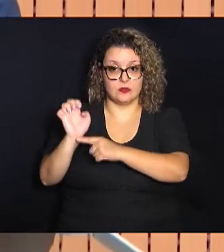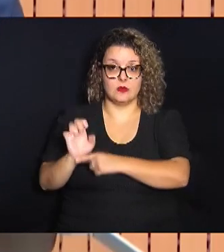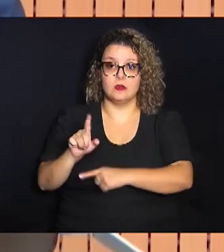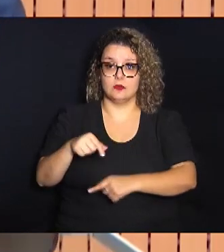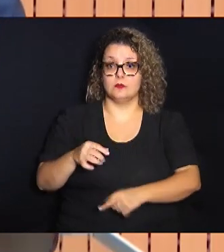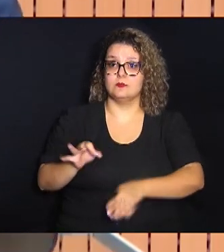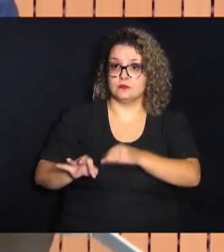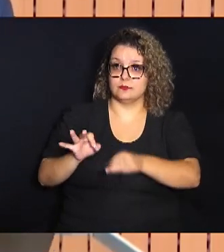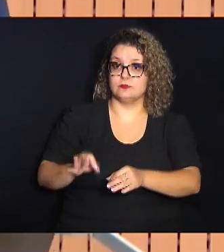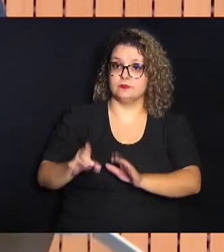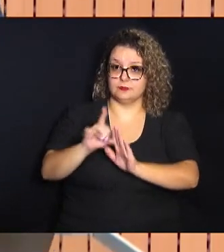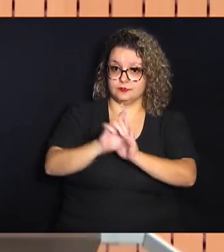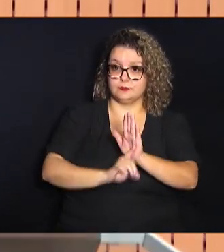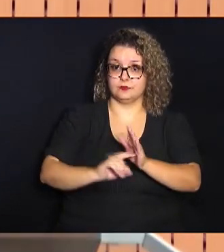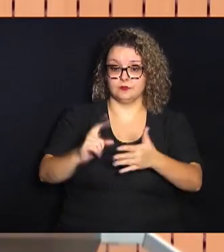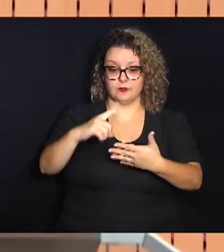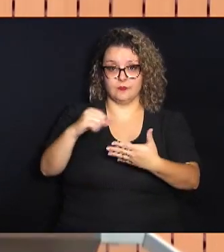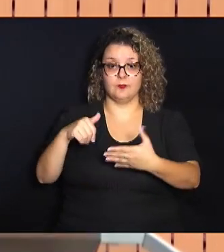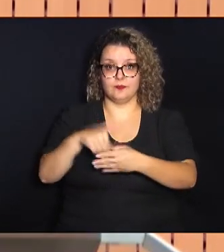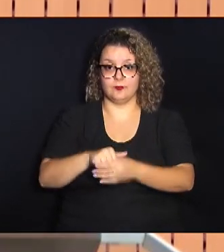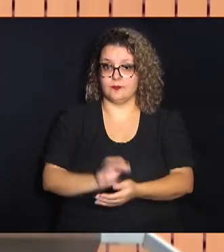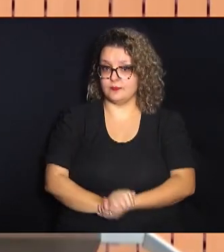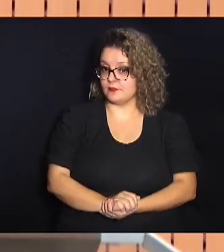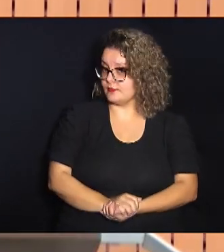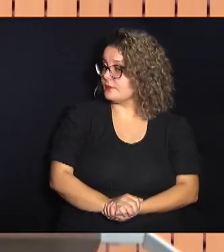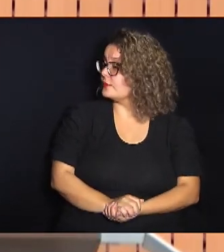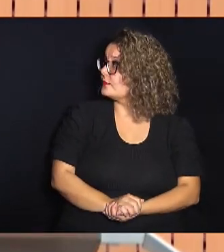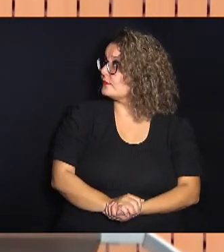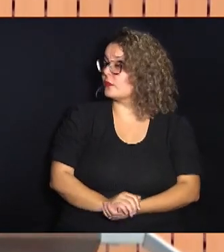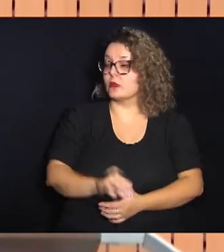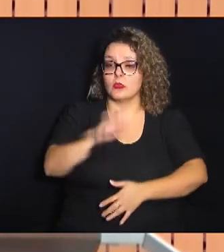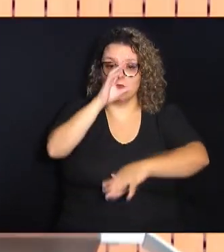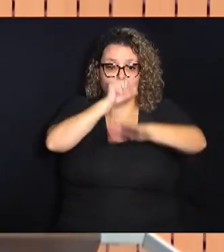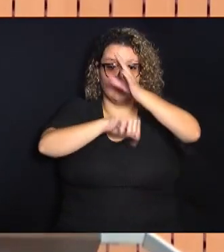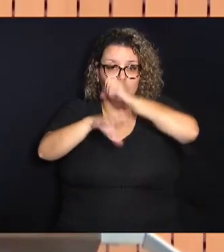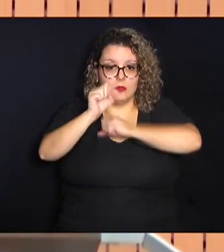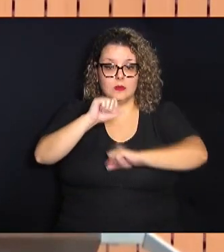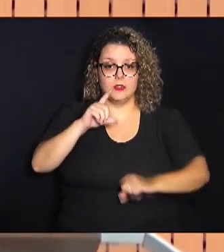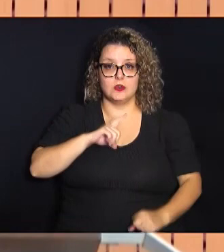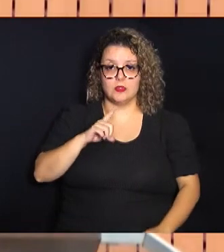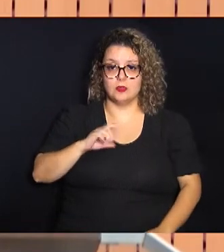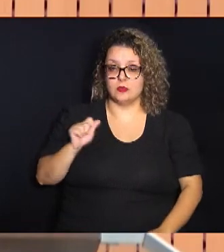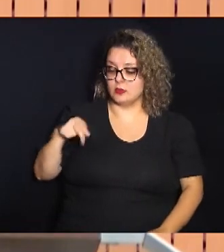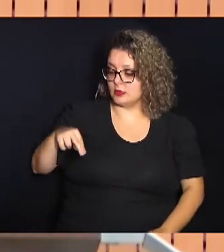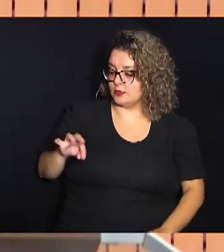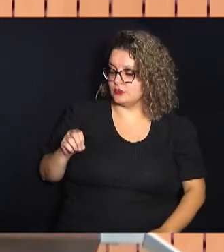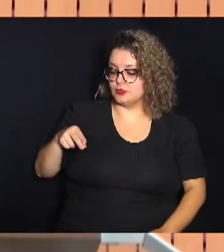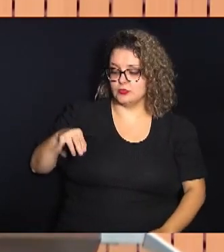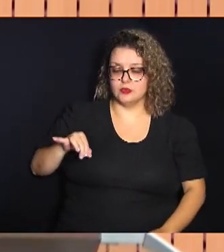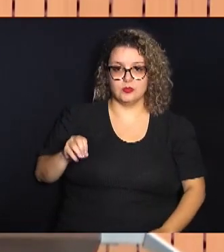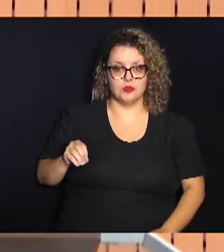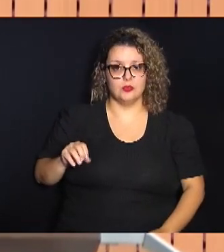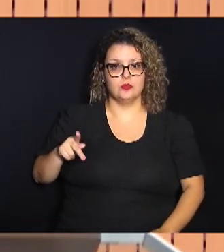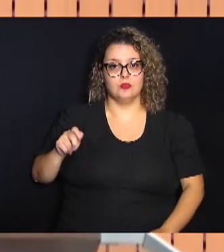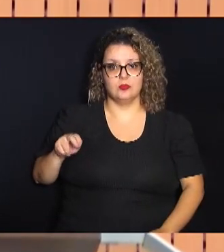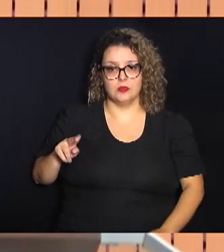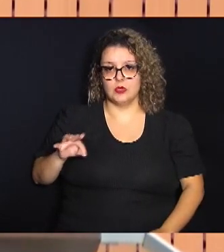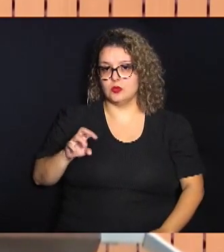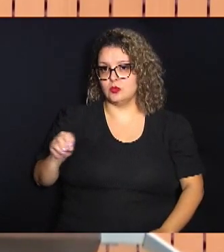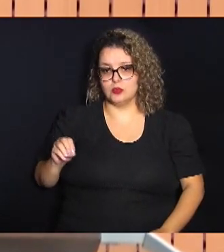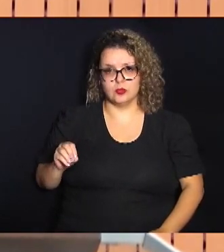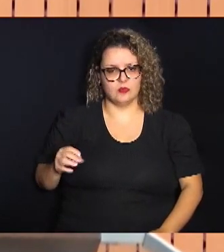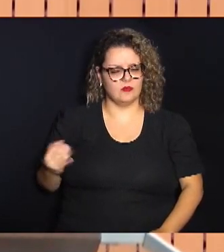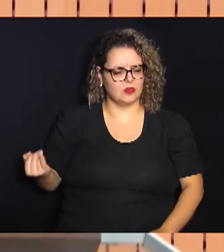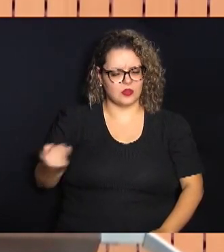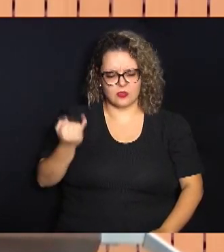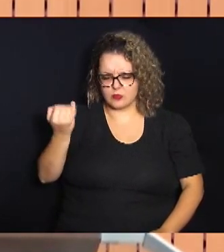no direito eleitoral. O aprendizado que tive com Antônio Panuto foi algo fundamental na